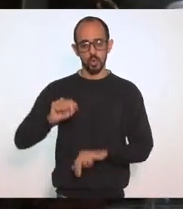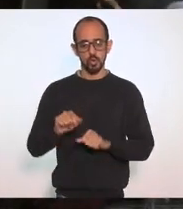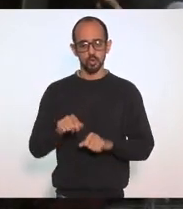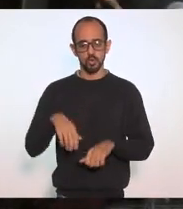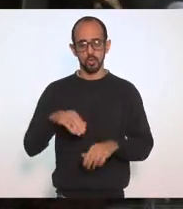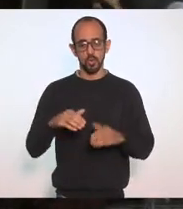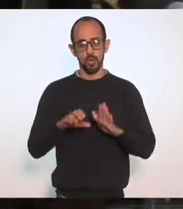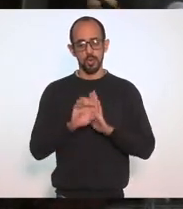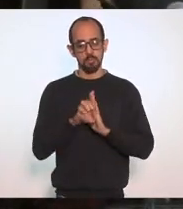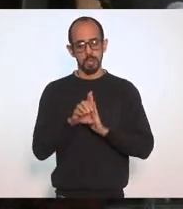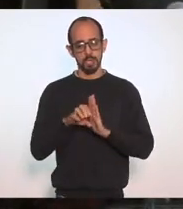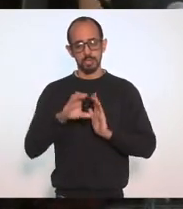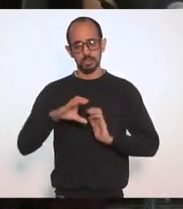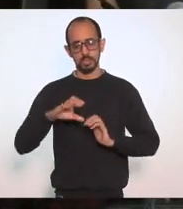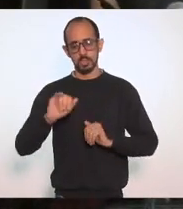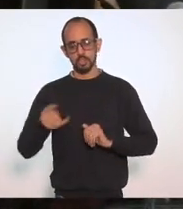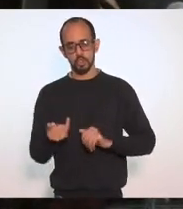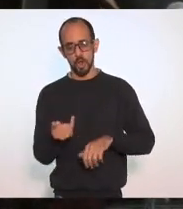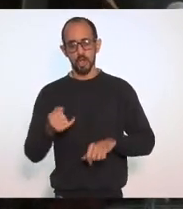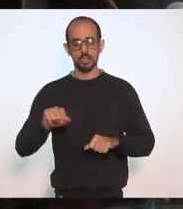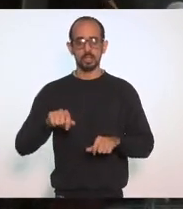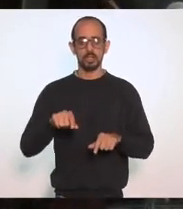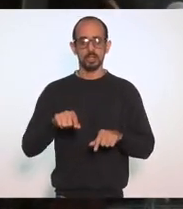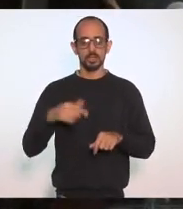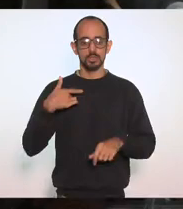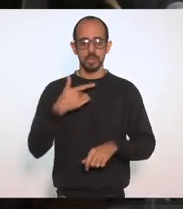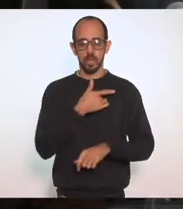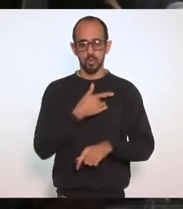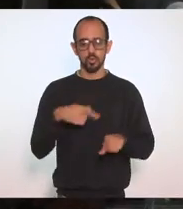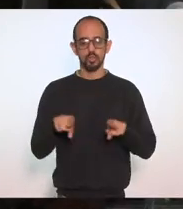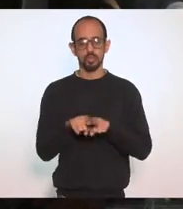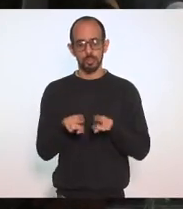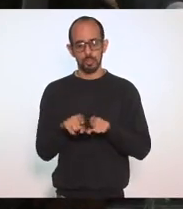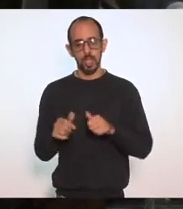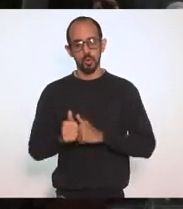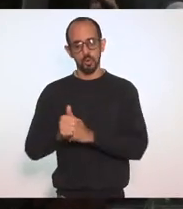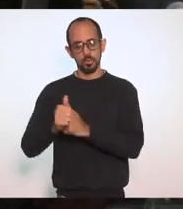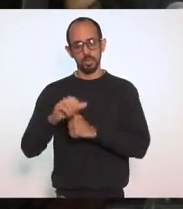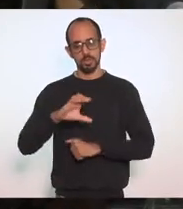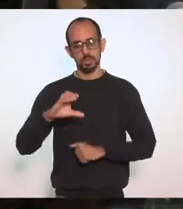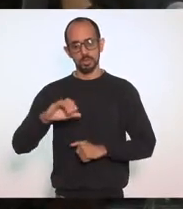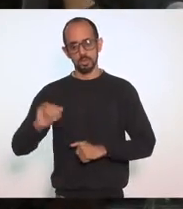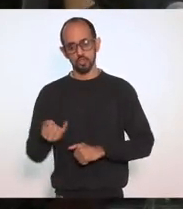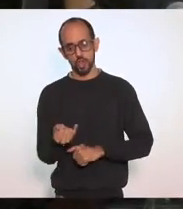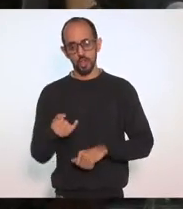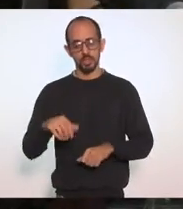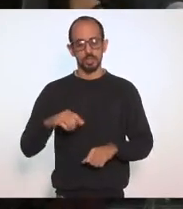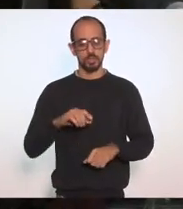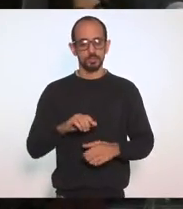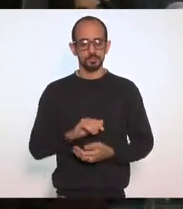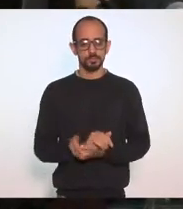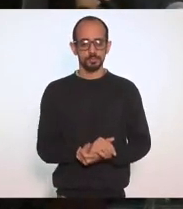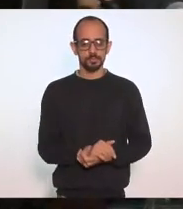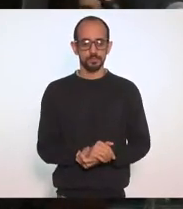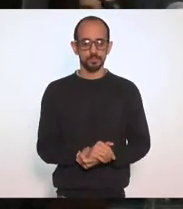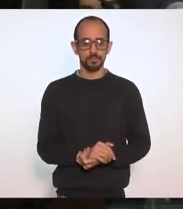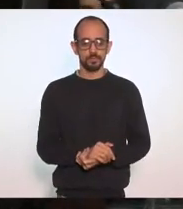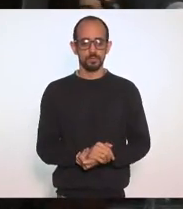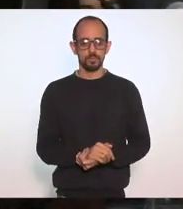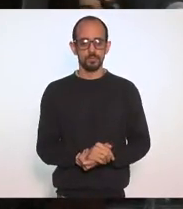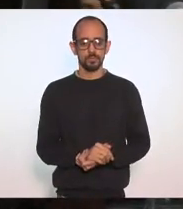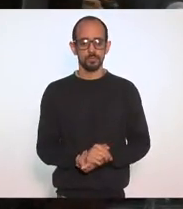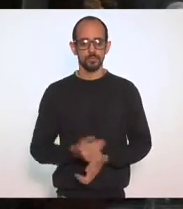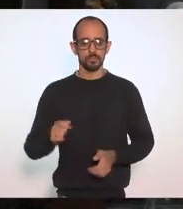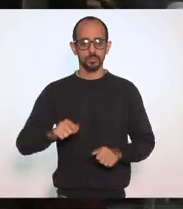CCJ De saúde Favorável Com as emendas Da CCJ Relatores Deputado Márcio Pacheco Daniel Librelon E Marta Rocha Dependendo de Pareceres Das